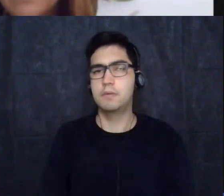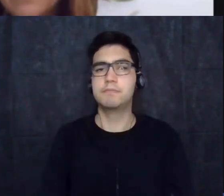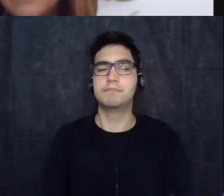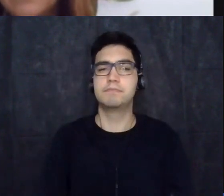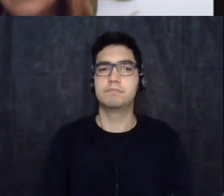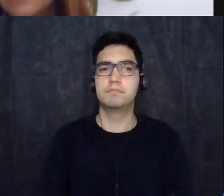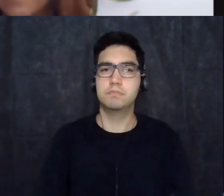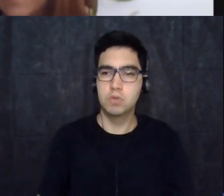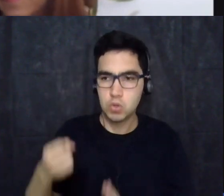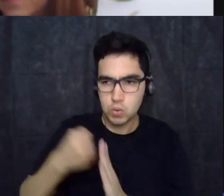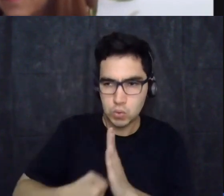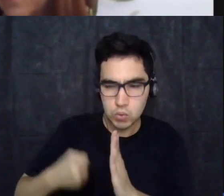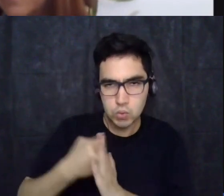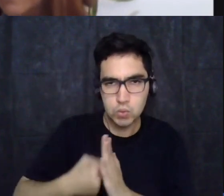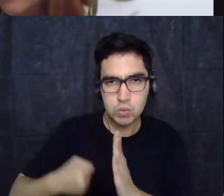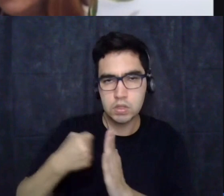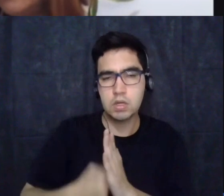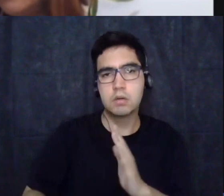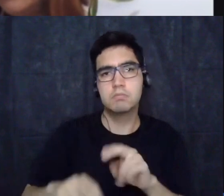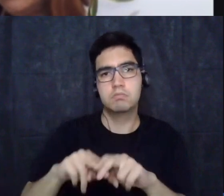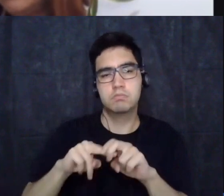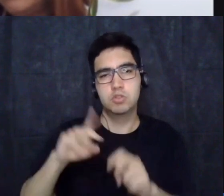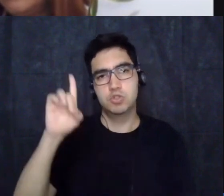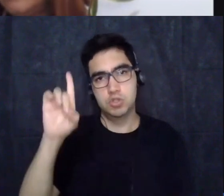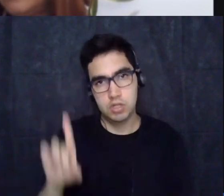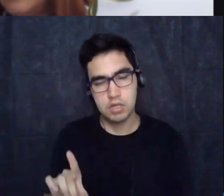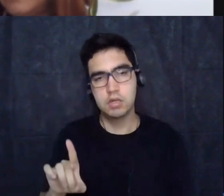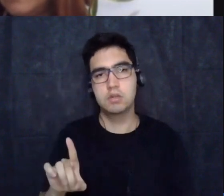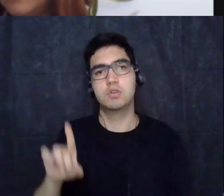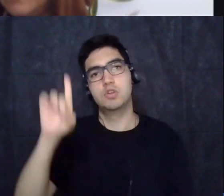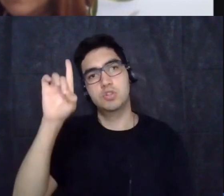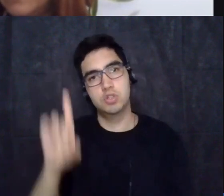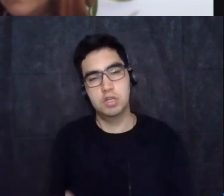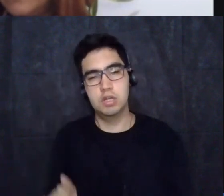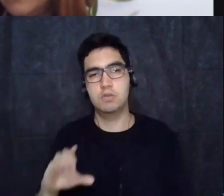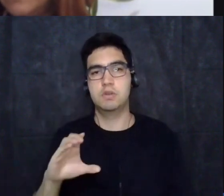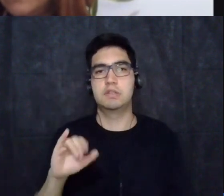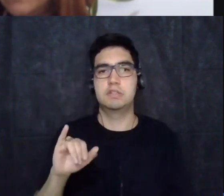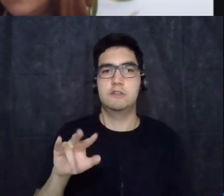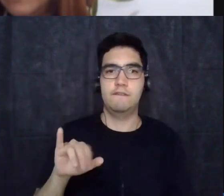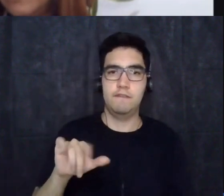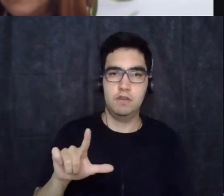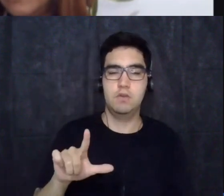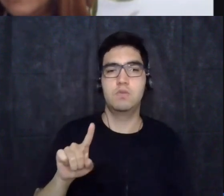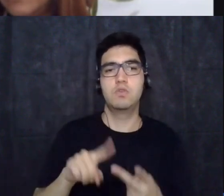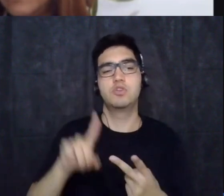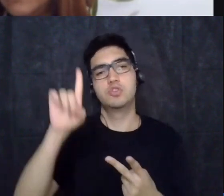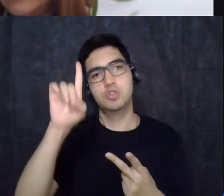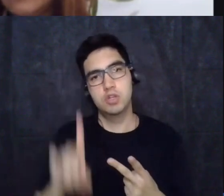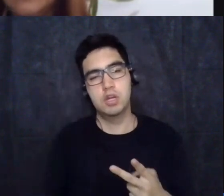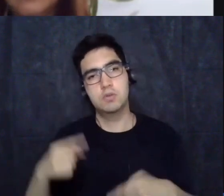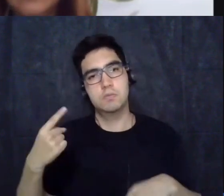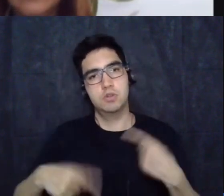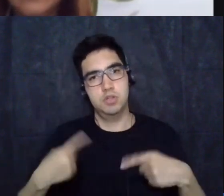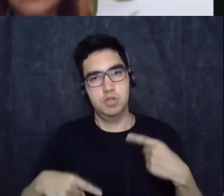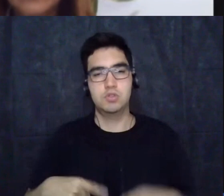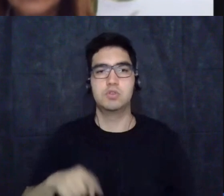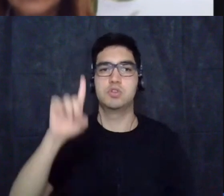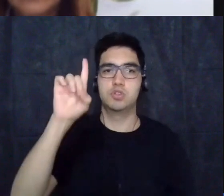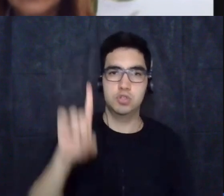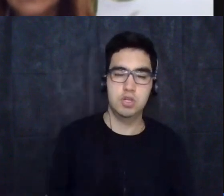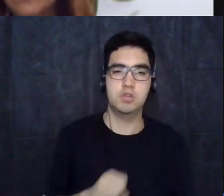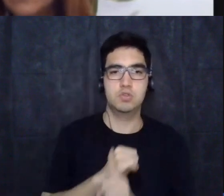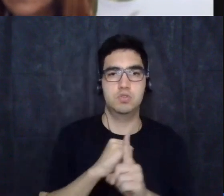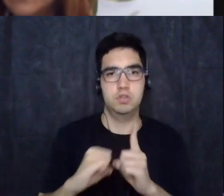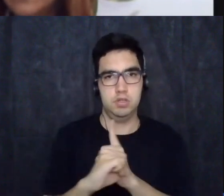pelos direitos desde os direitos civis passando pelos direitos políticos depois direitos sociais ela data de